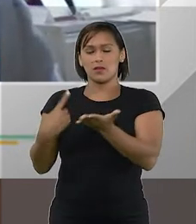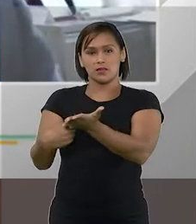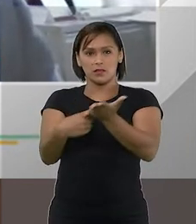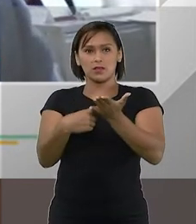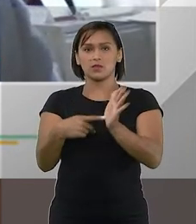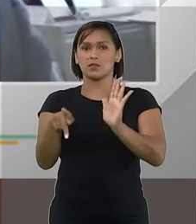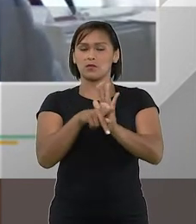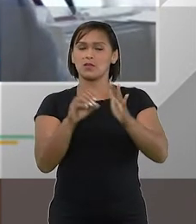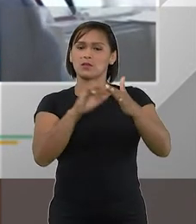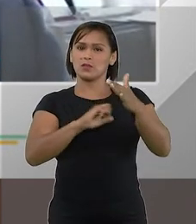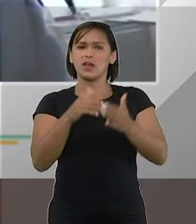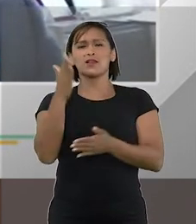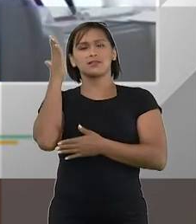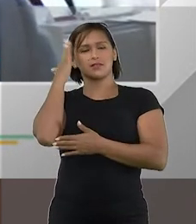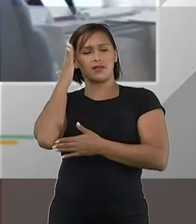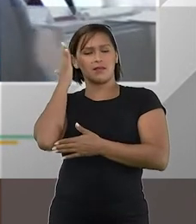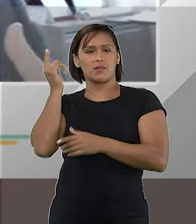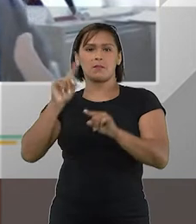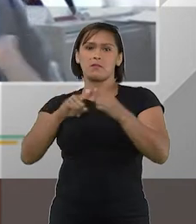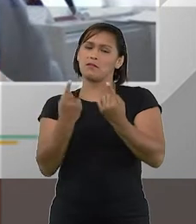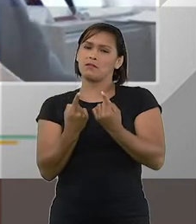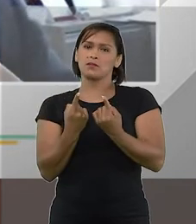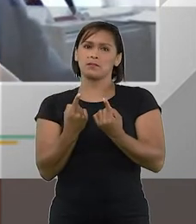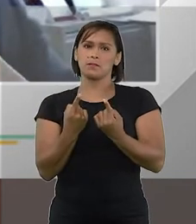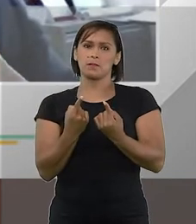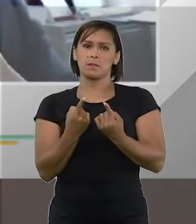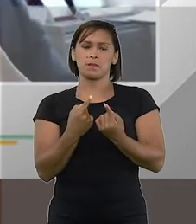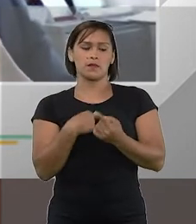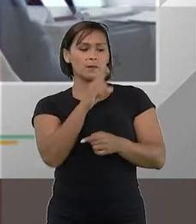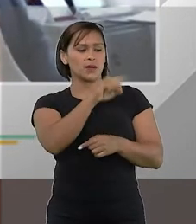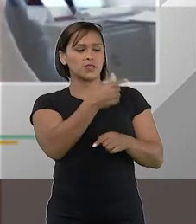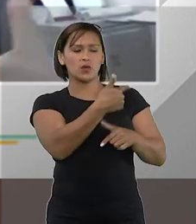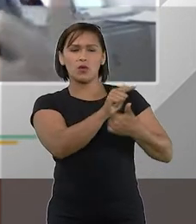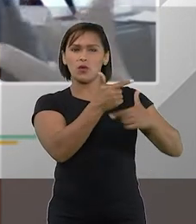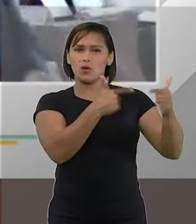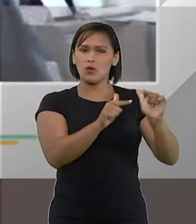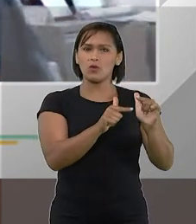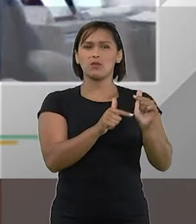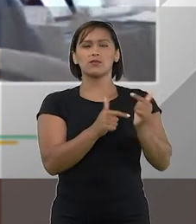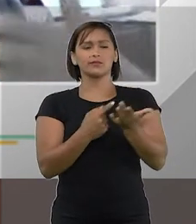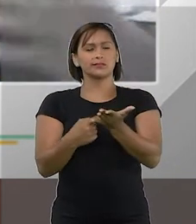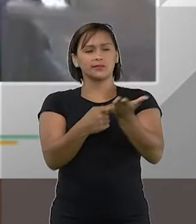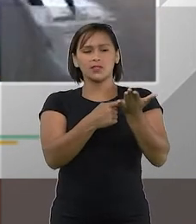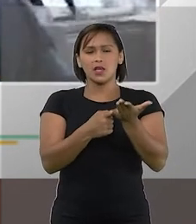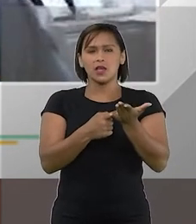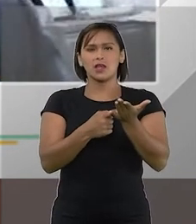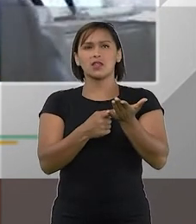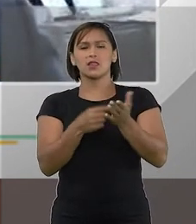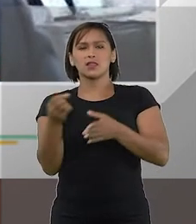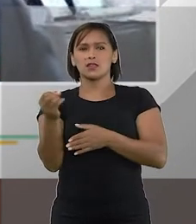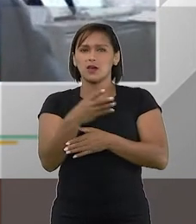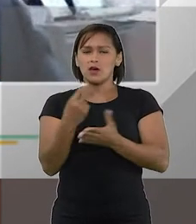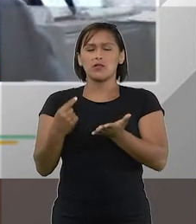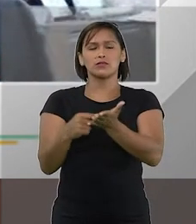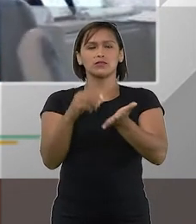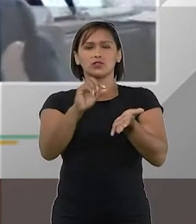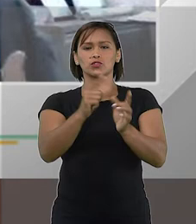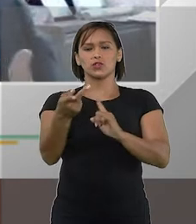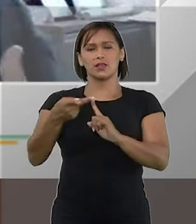negociando com a empresa saberão, mas aqueles que têm uma relação eventual, novos